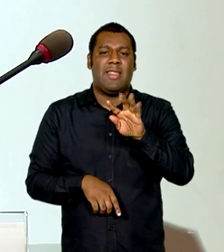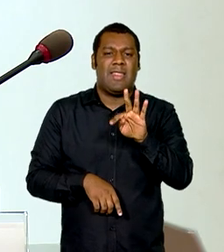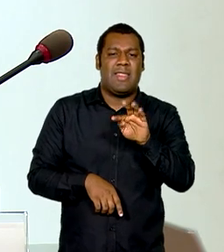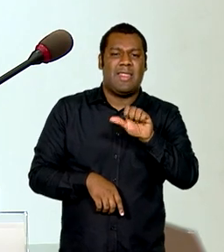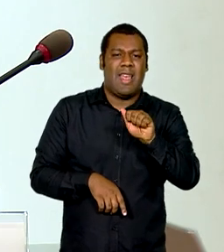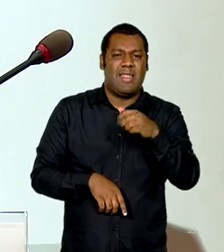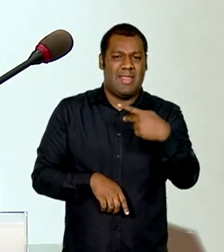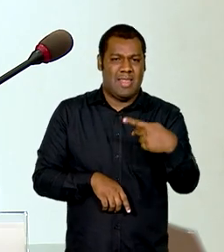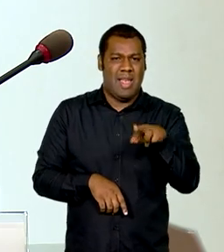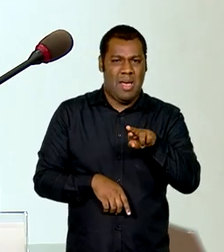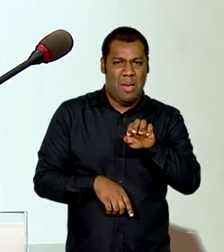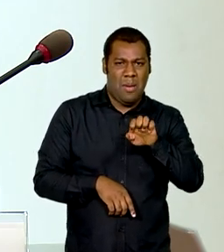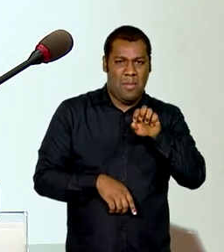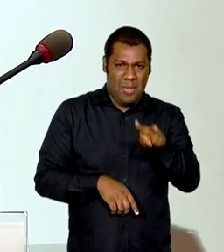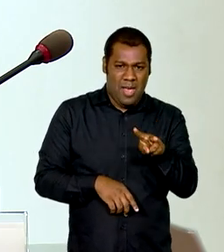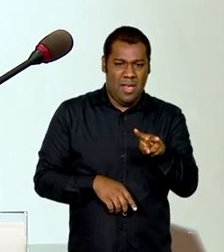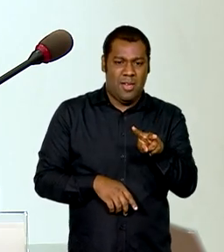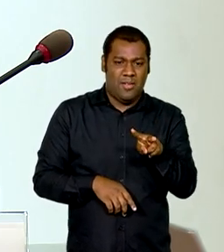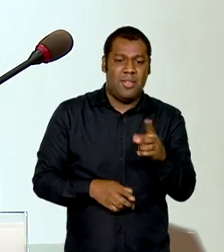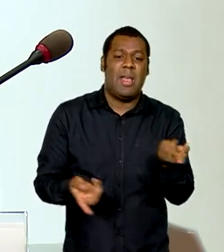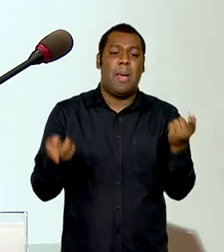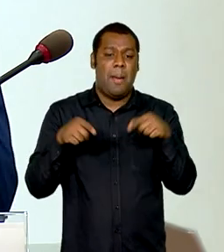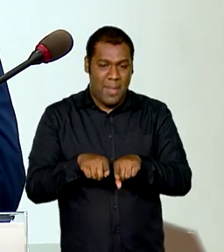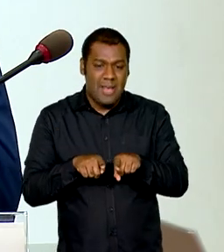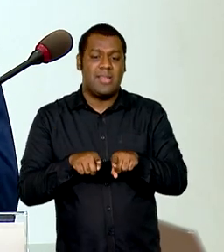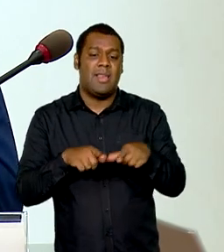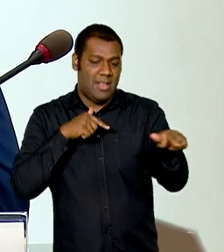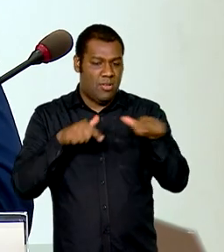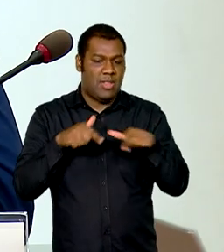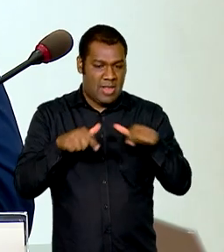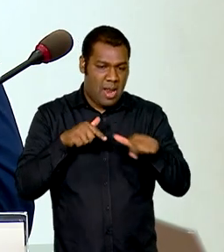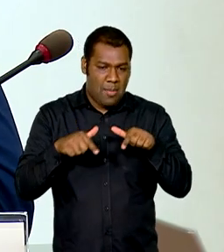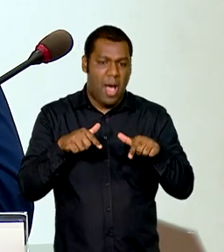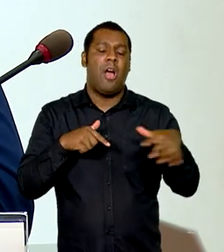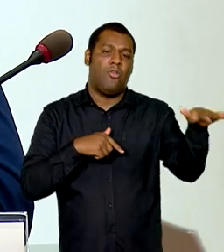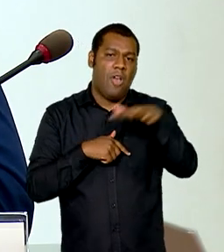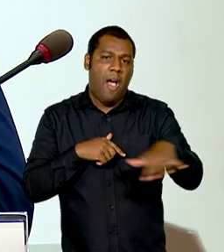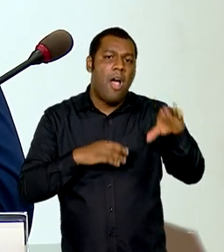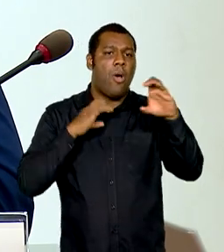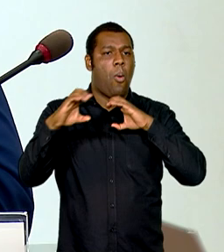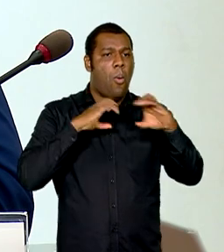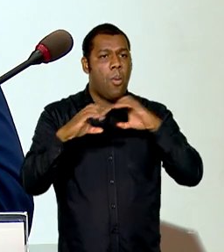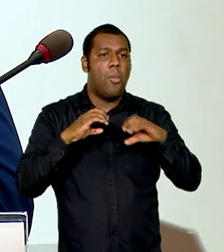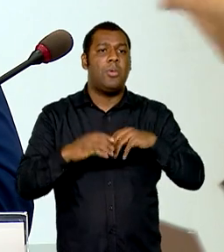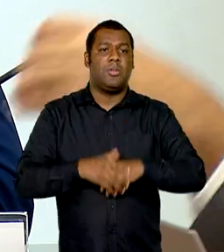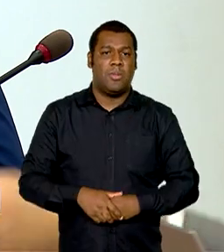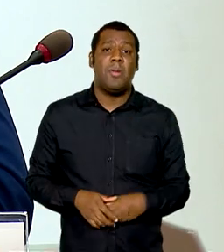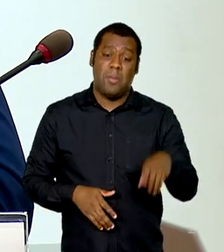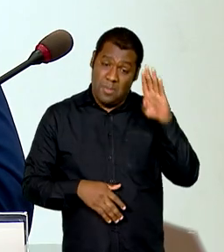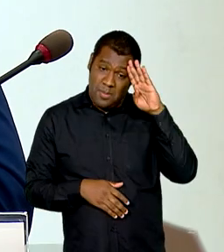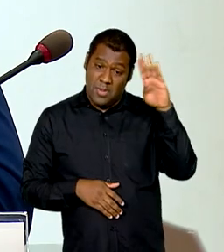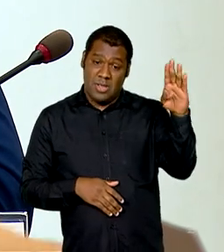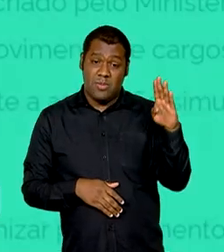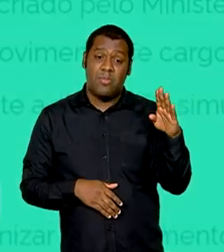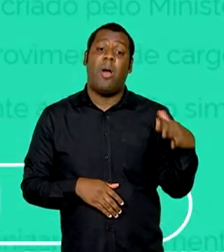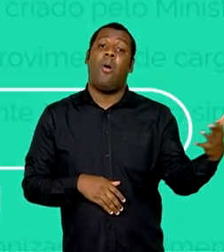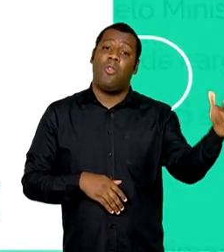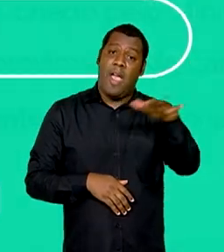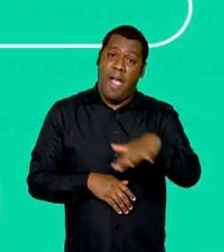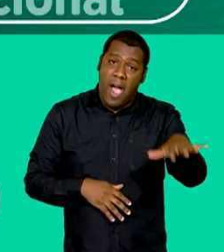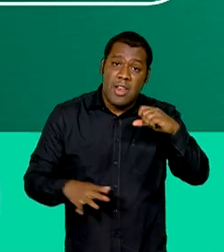Comunicação, que estão trabalhando conosco na área de comunicação, Dataprev, principalmente no que diz respeito à cibersegurança também.